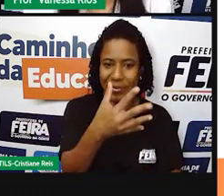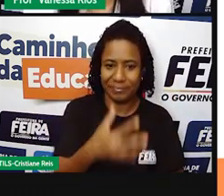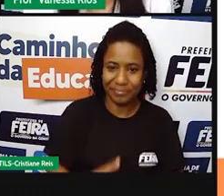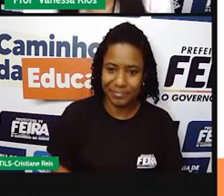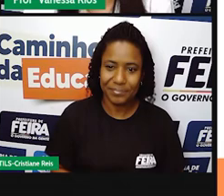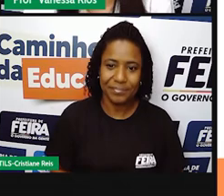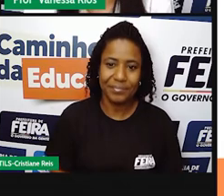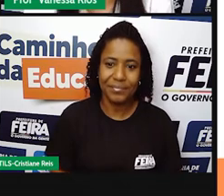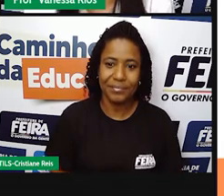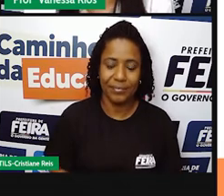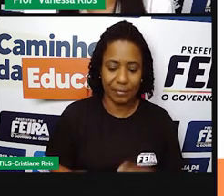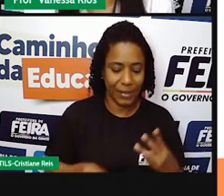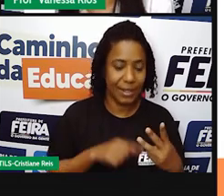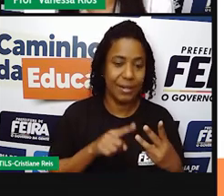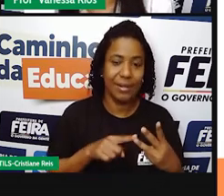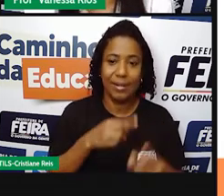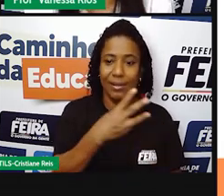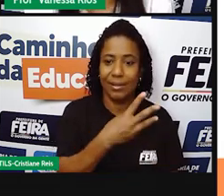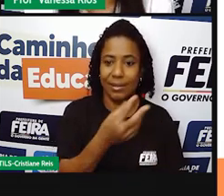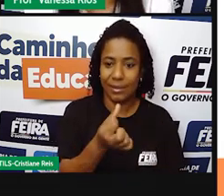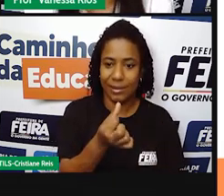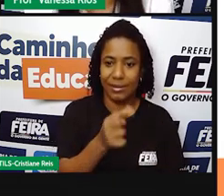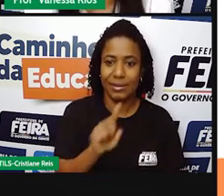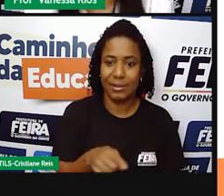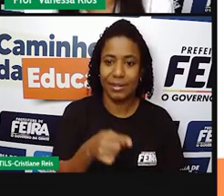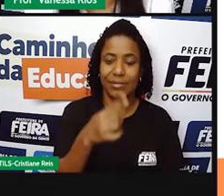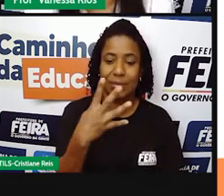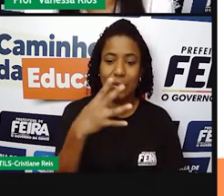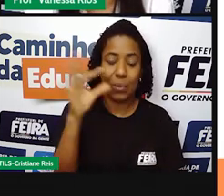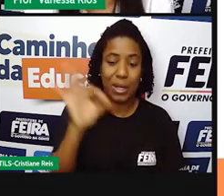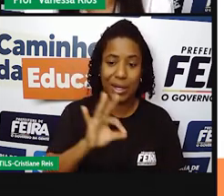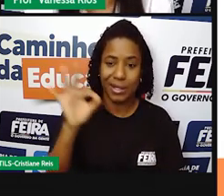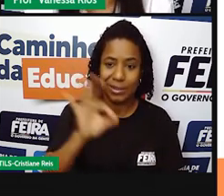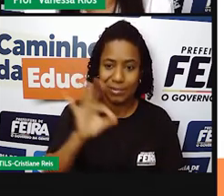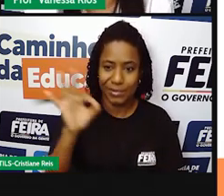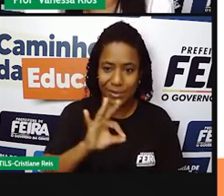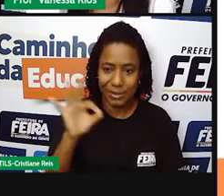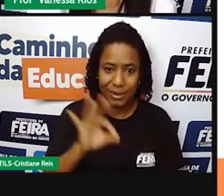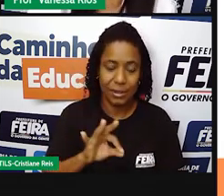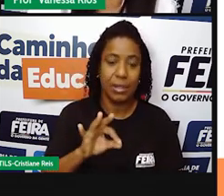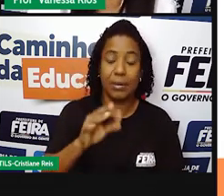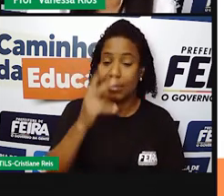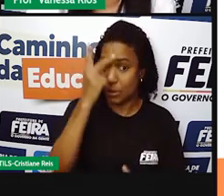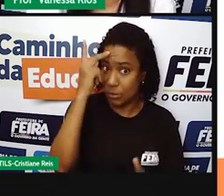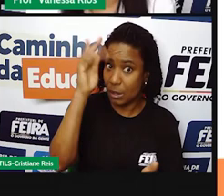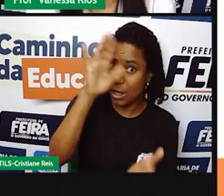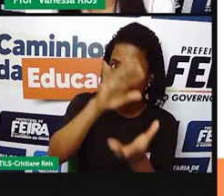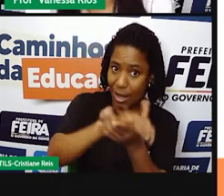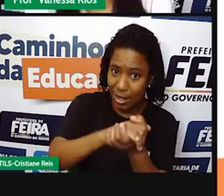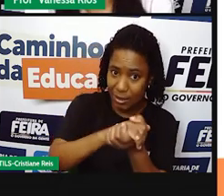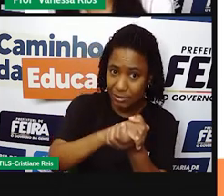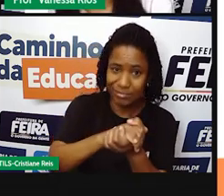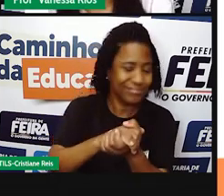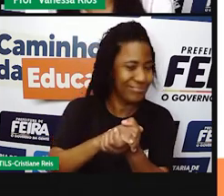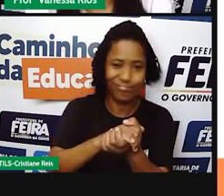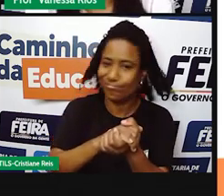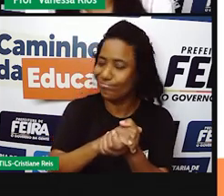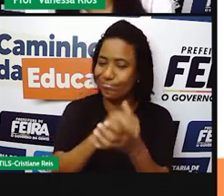36,4% dos casais não oficializaram a união, nem no civil e nem no